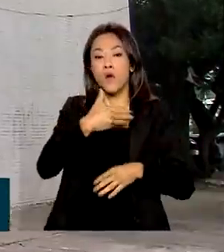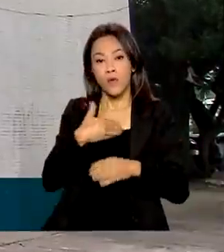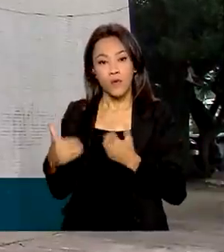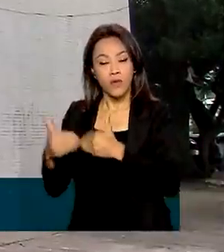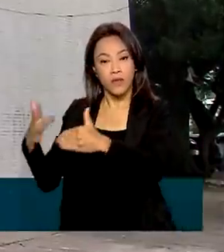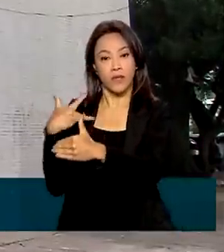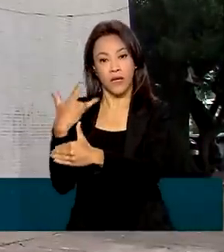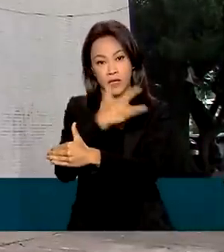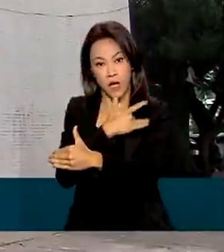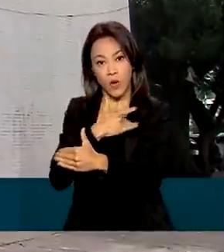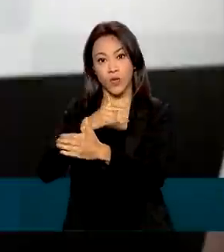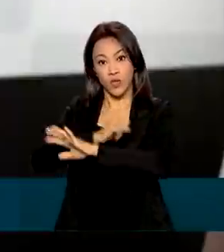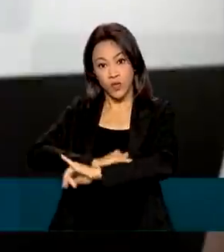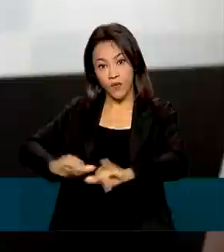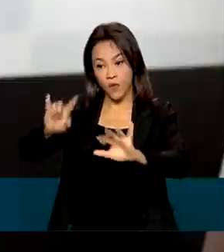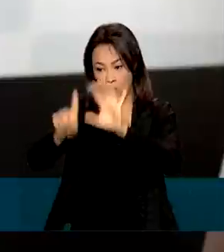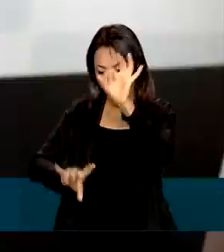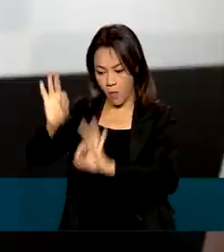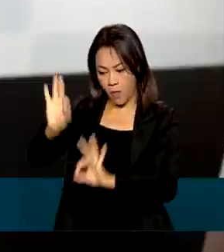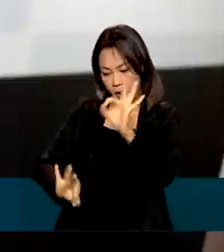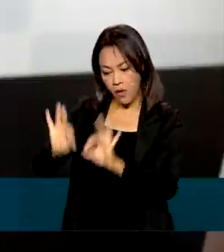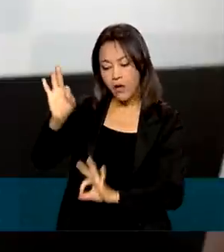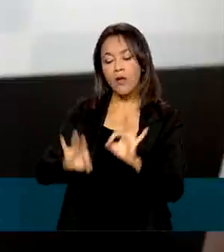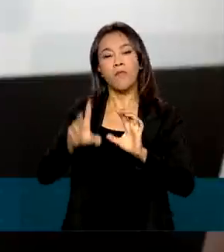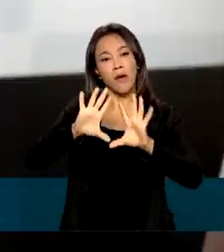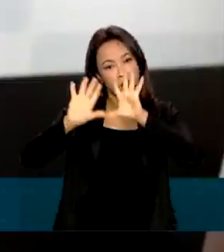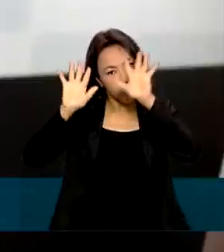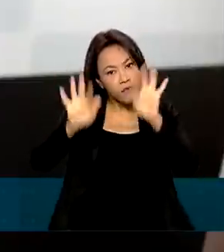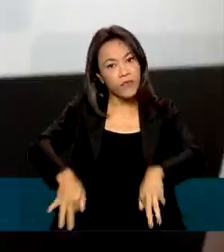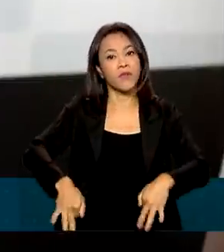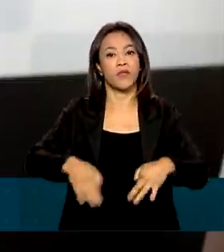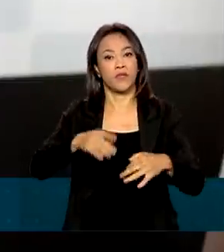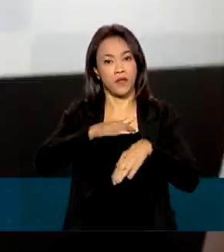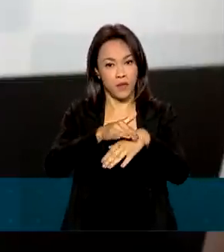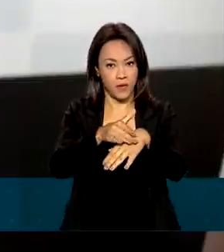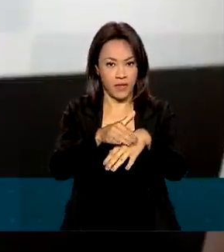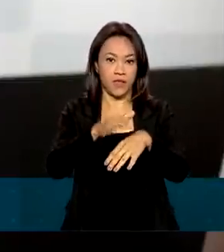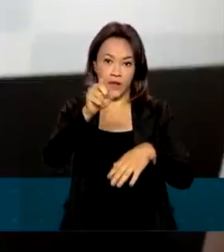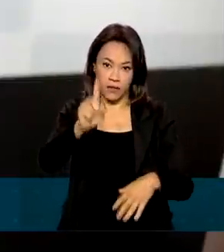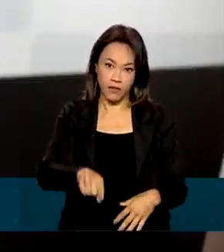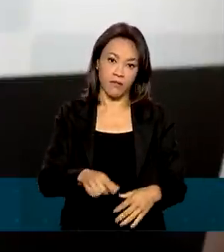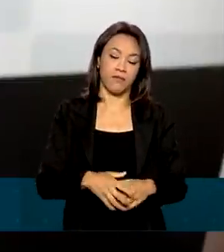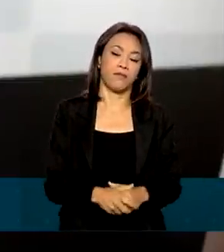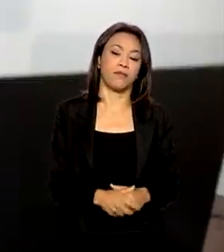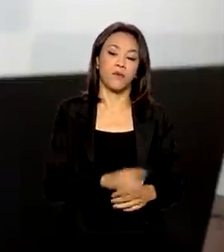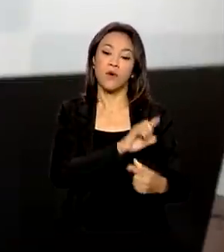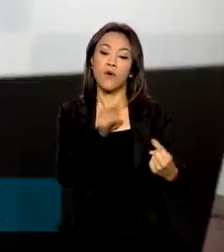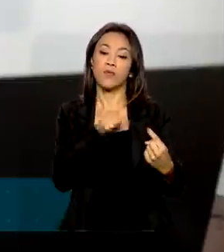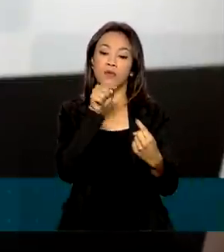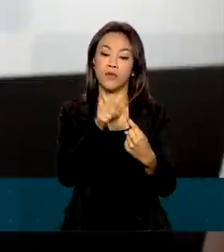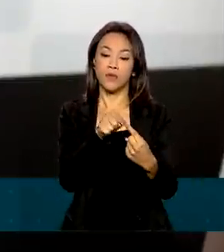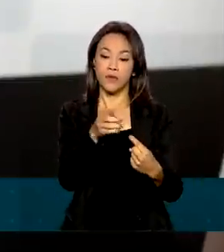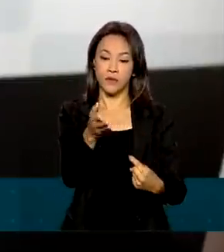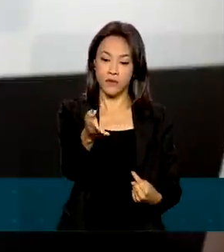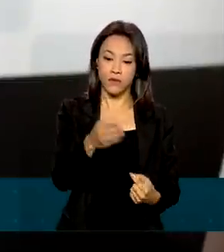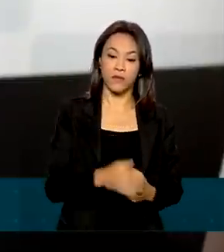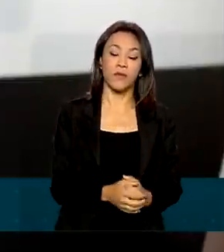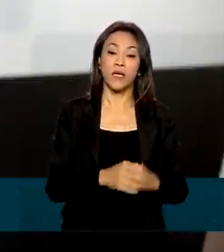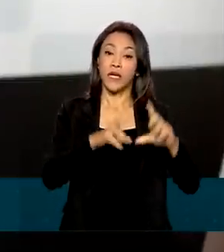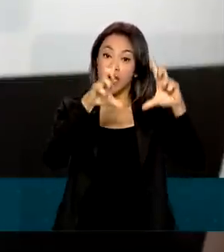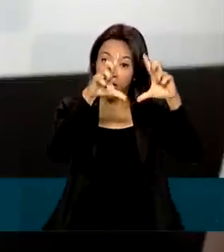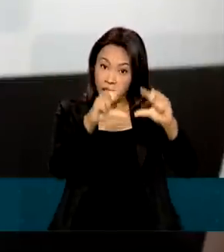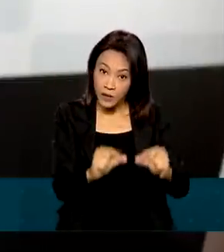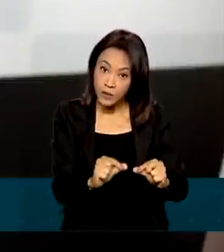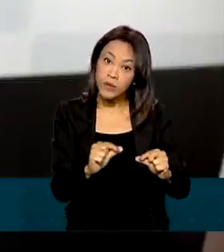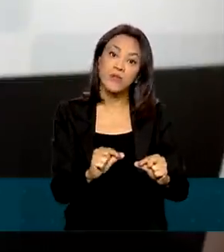pelo fim da tuberculose como problema de saúde pública. As metas são Reduzir a incidência de